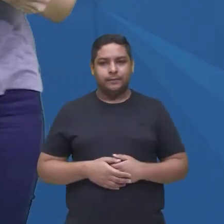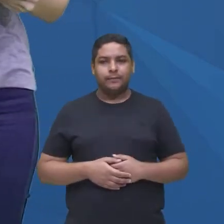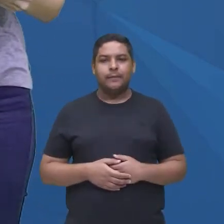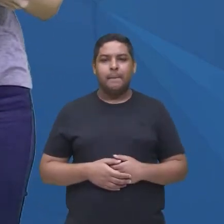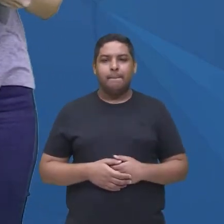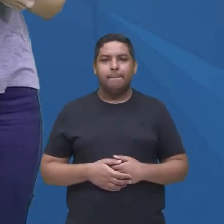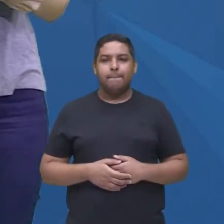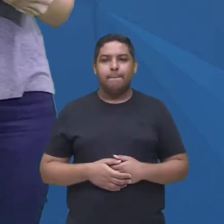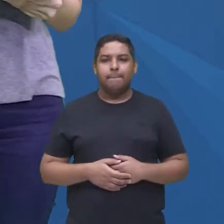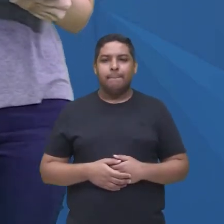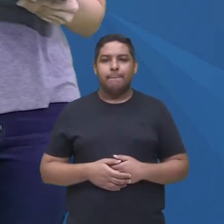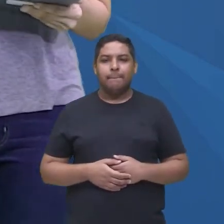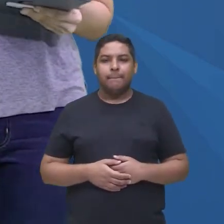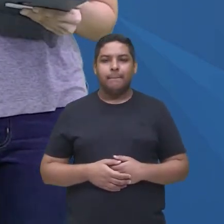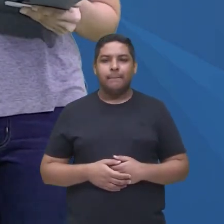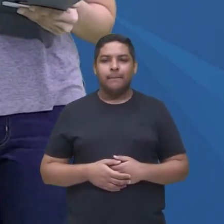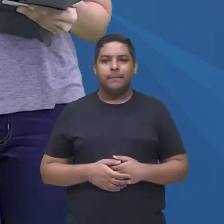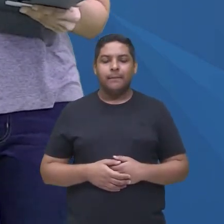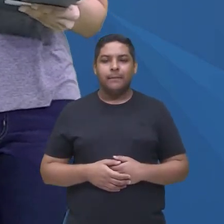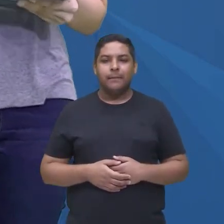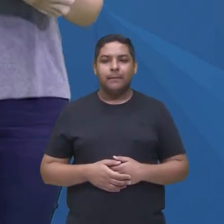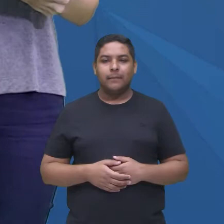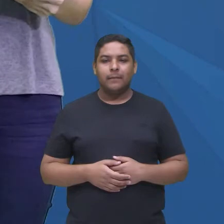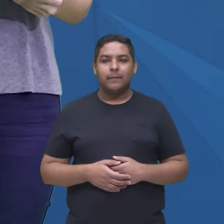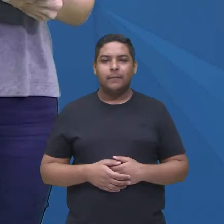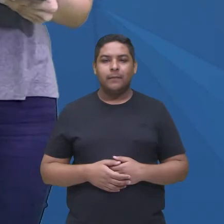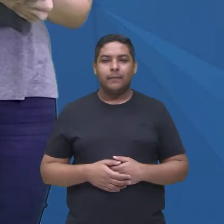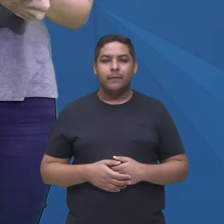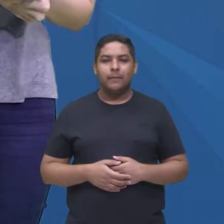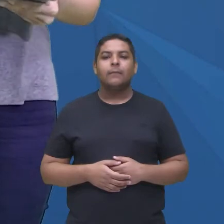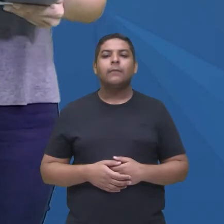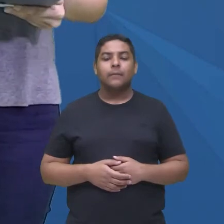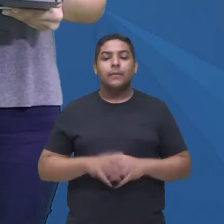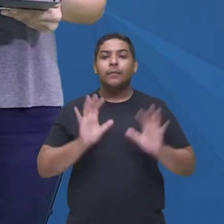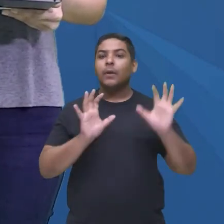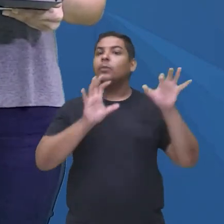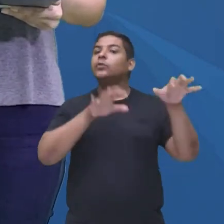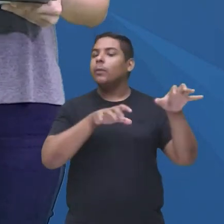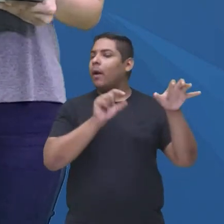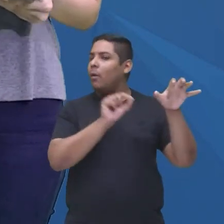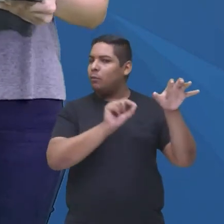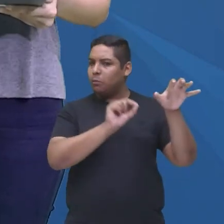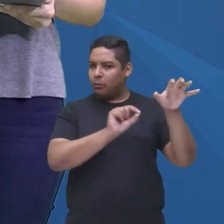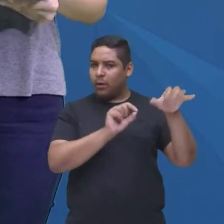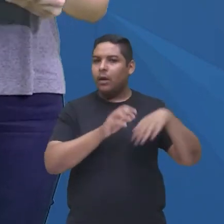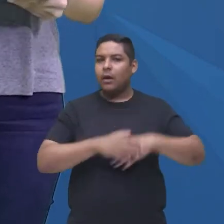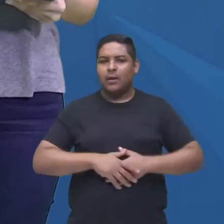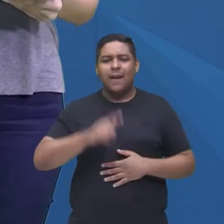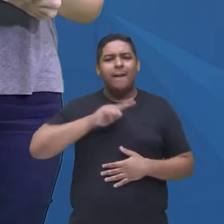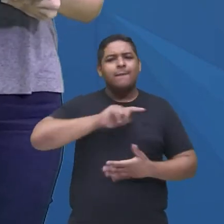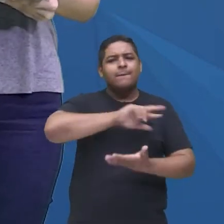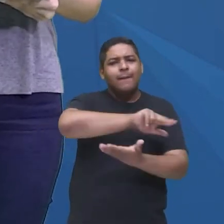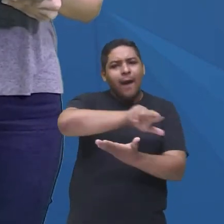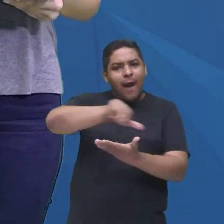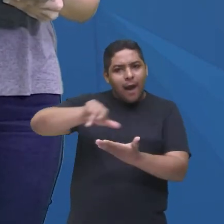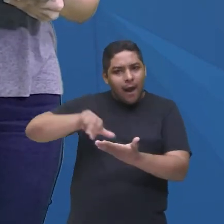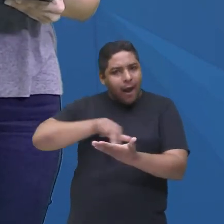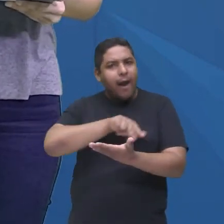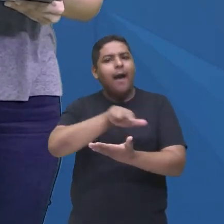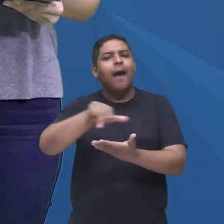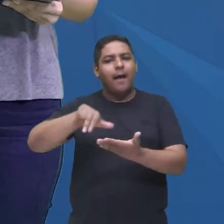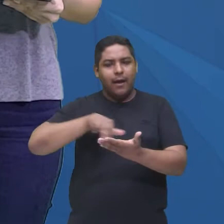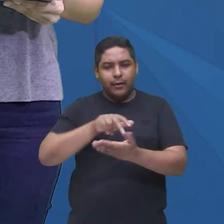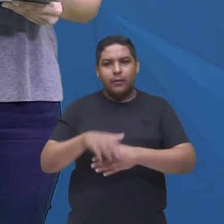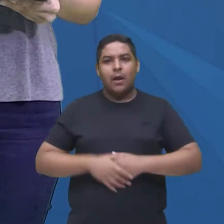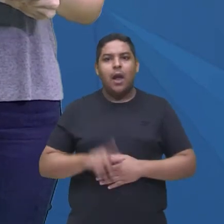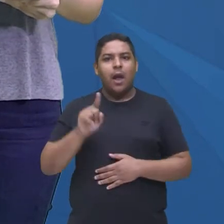uma lida na cartela que tá dizendo assim, ó, os zumbis são muitos e dão certo trabalho principalmente